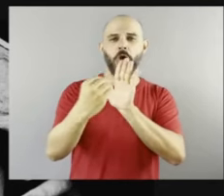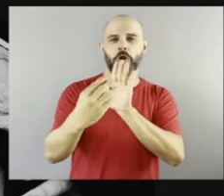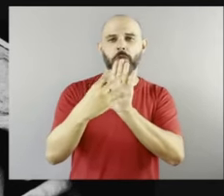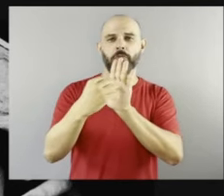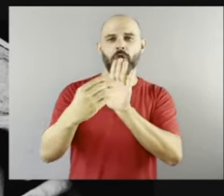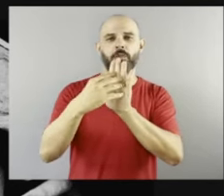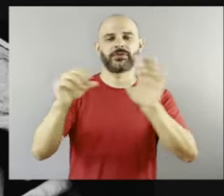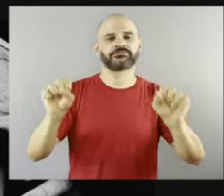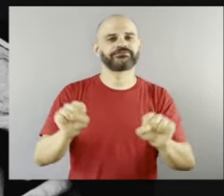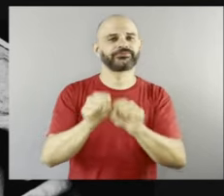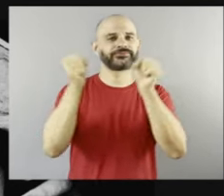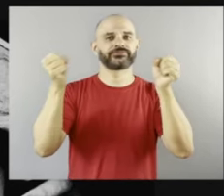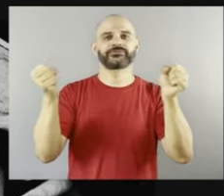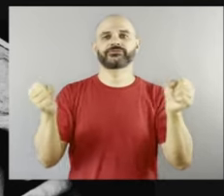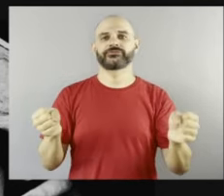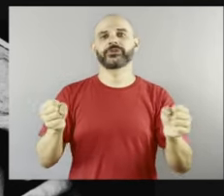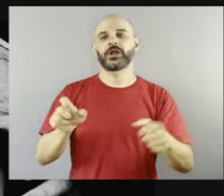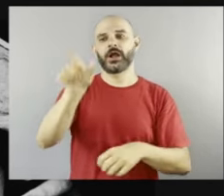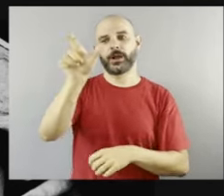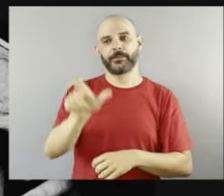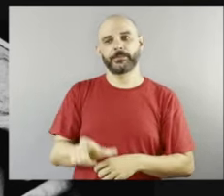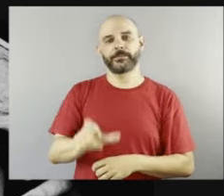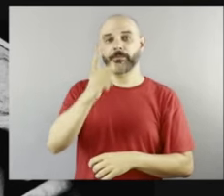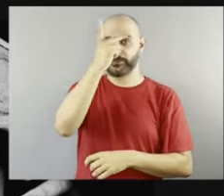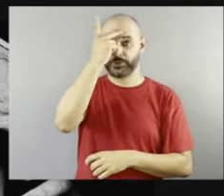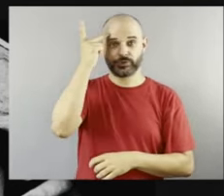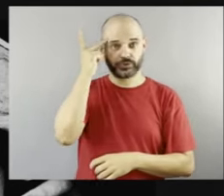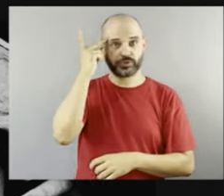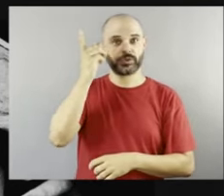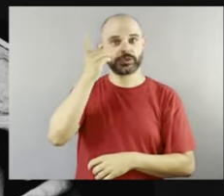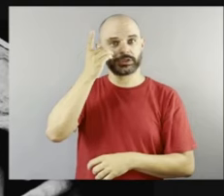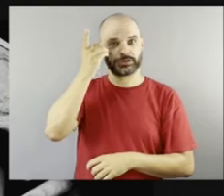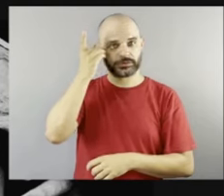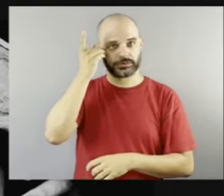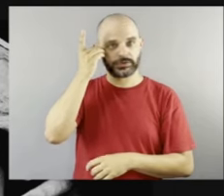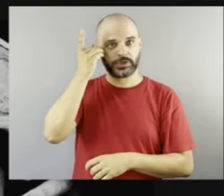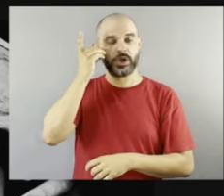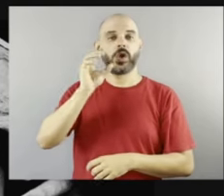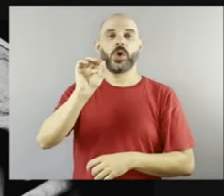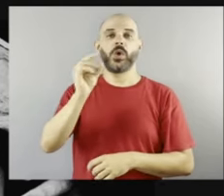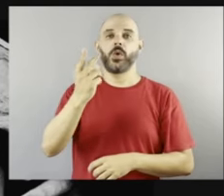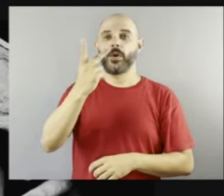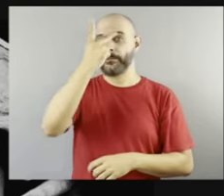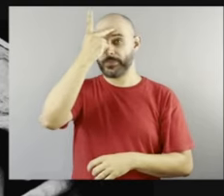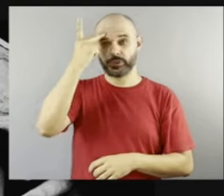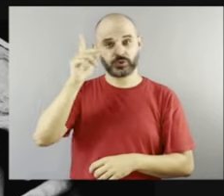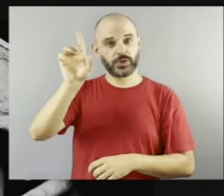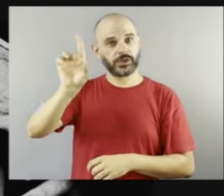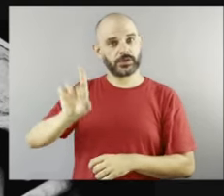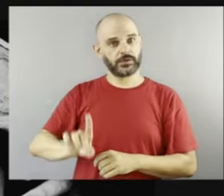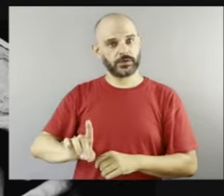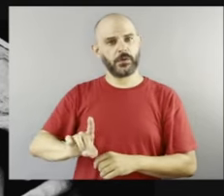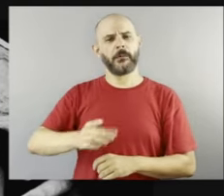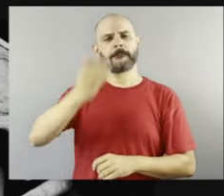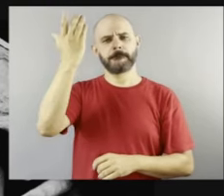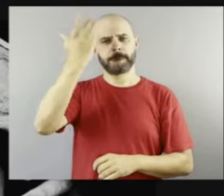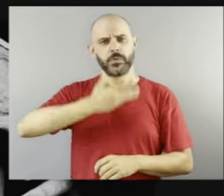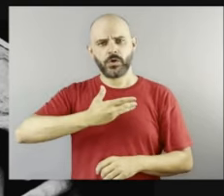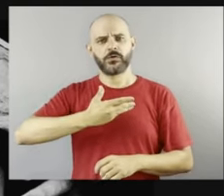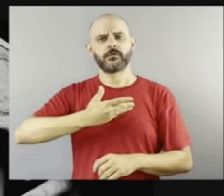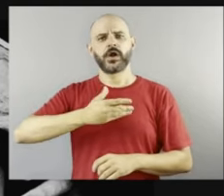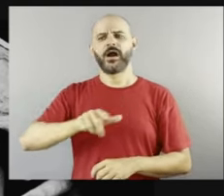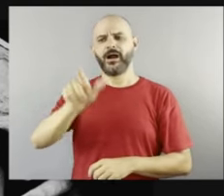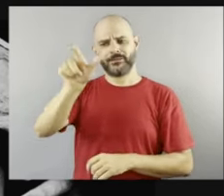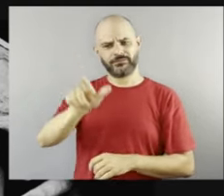sobre a pessoa com síndrome de Down, a pessoa com deficiência, para provar que ela pode estar em